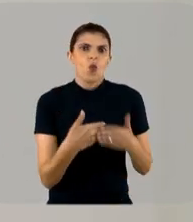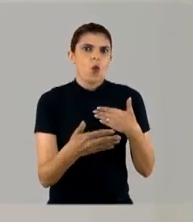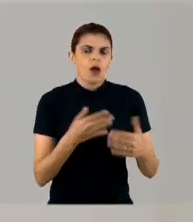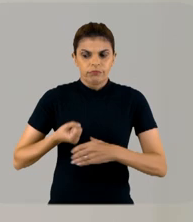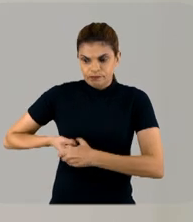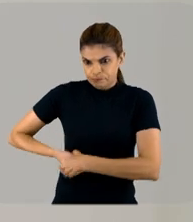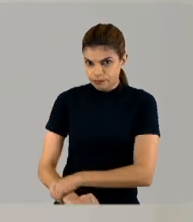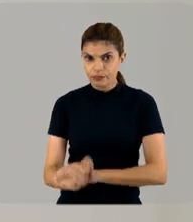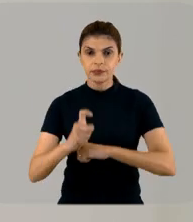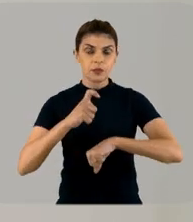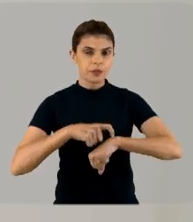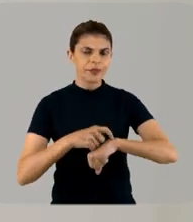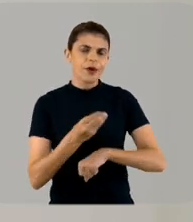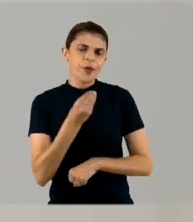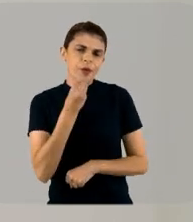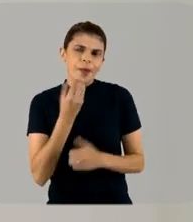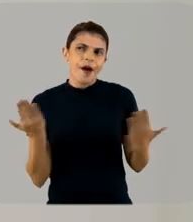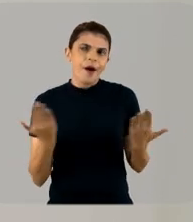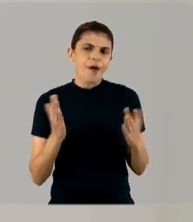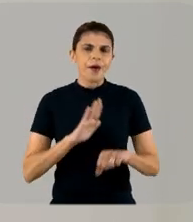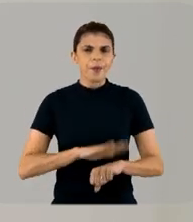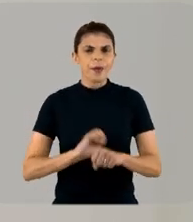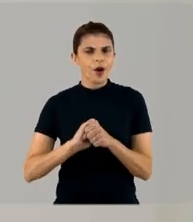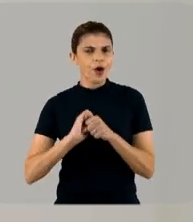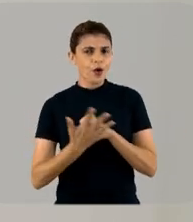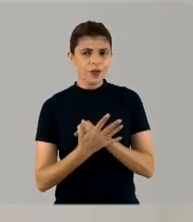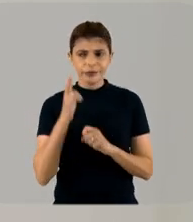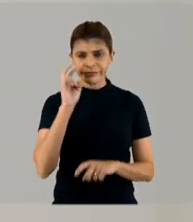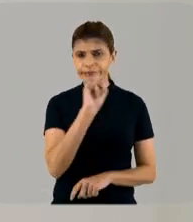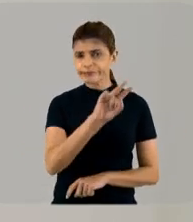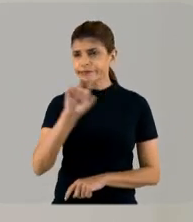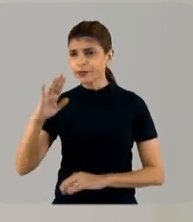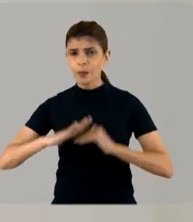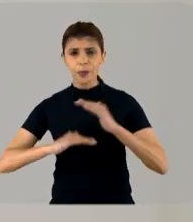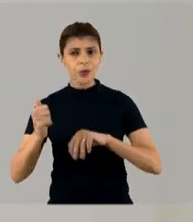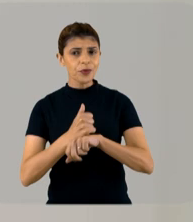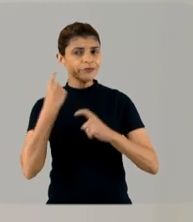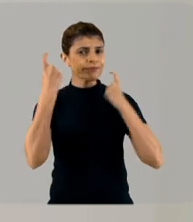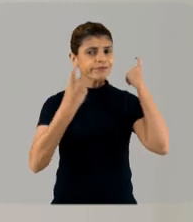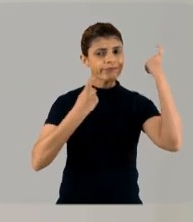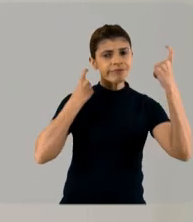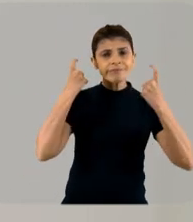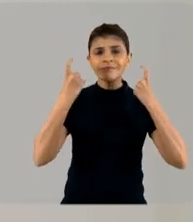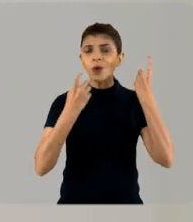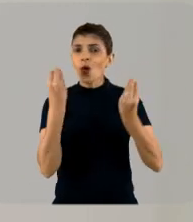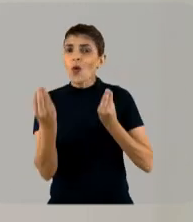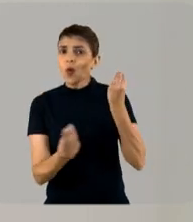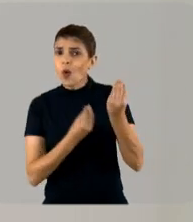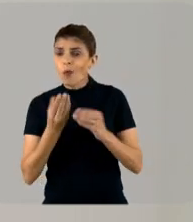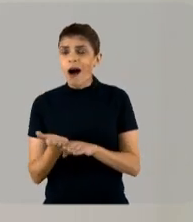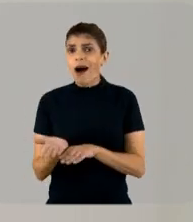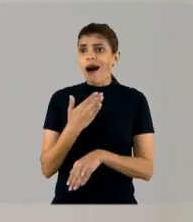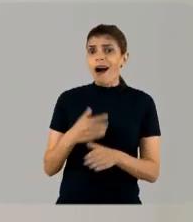parto. Evidentemente, agora, com a COVID, muitos profissionais estão muito preocupados, estão se dando conta o quanto que